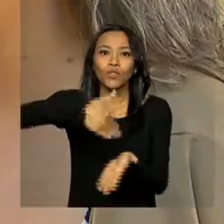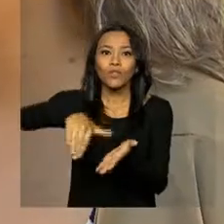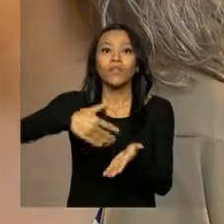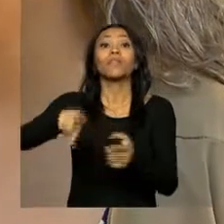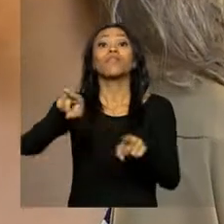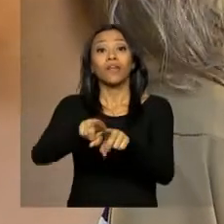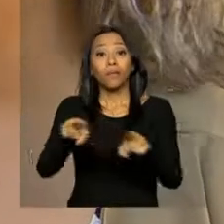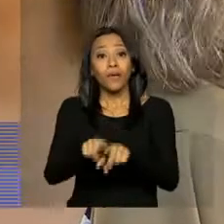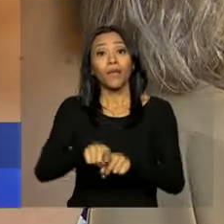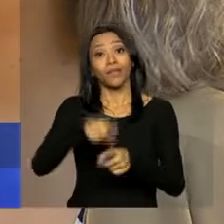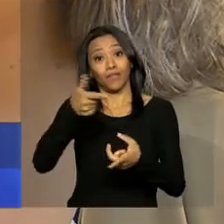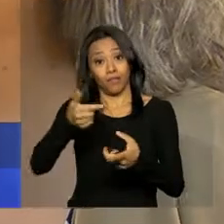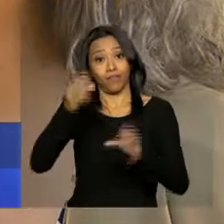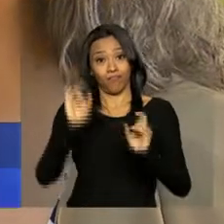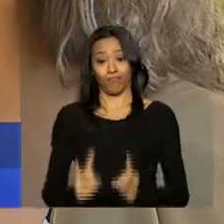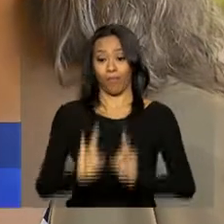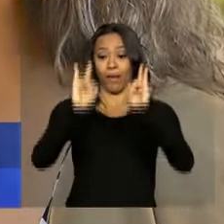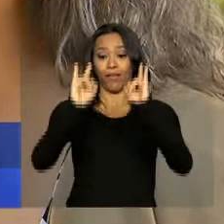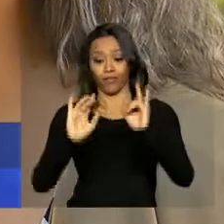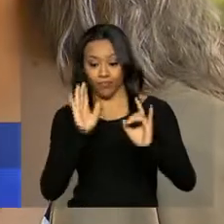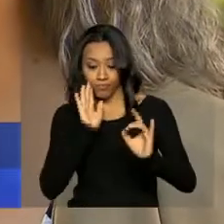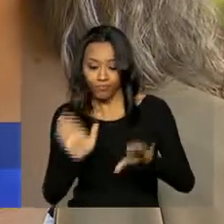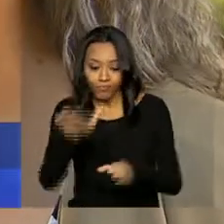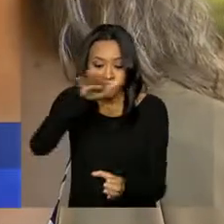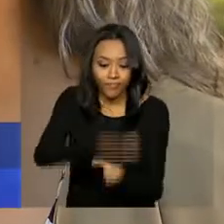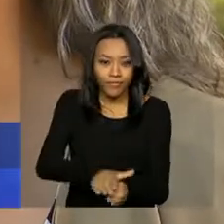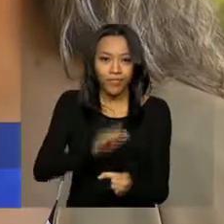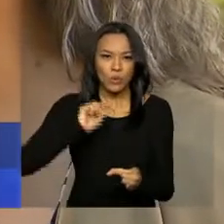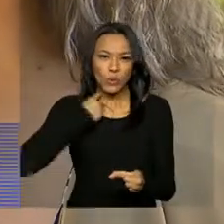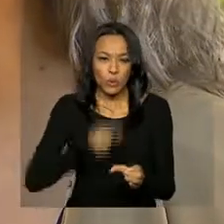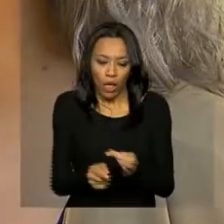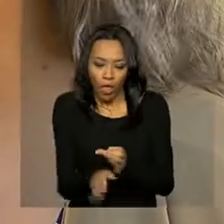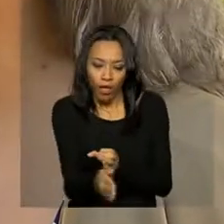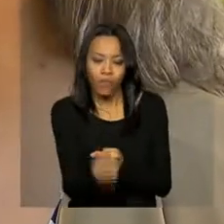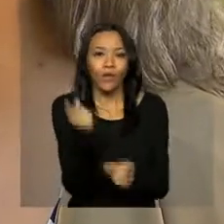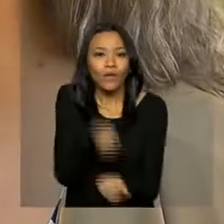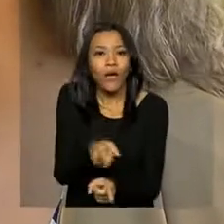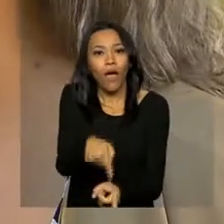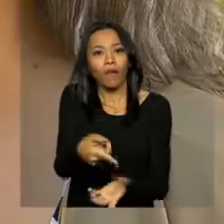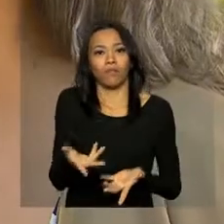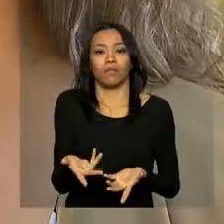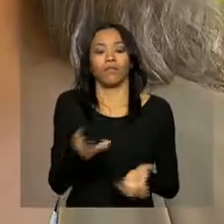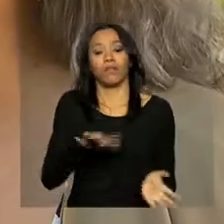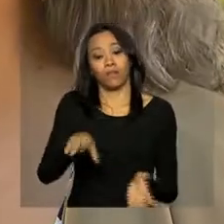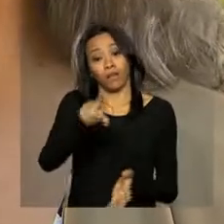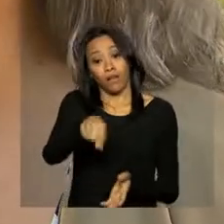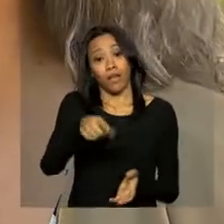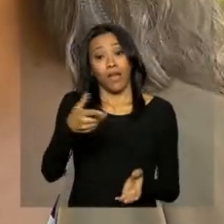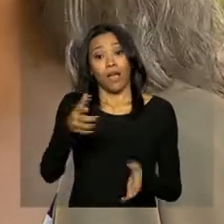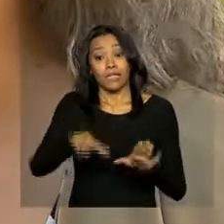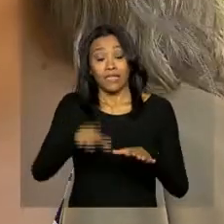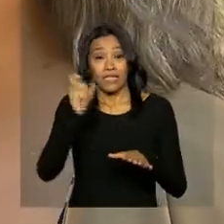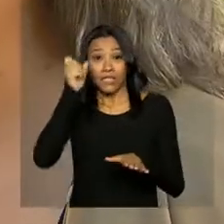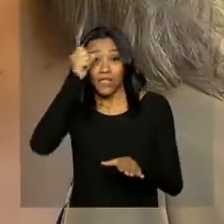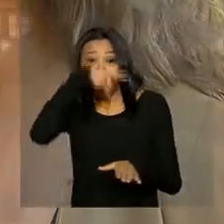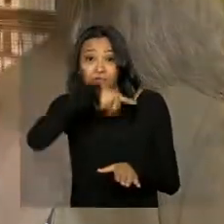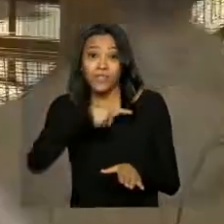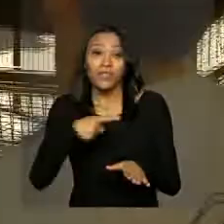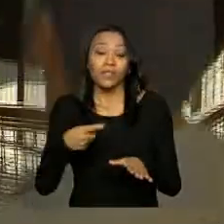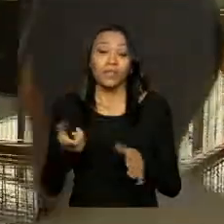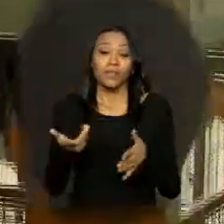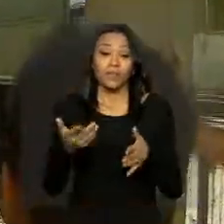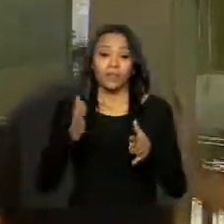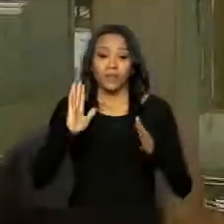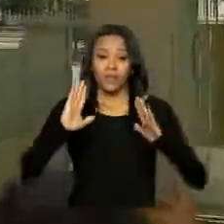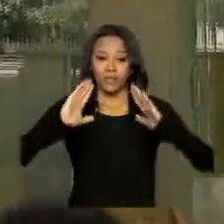prédio. A gente hoje enfatiza mais olhar as calhas, né? Porque por ser um ambiente alto, de difícil acesso,